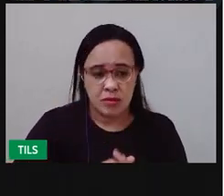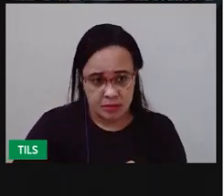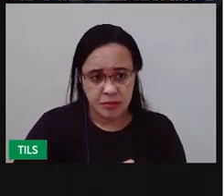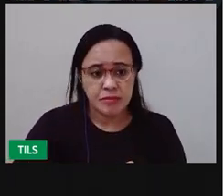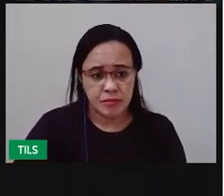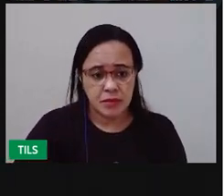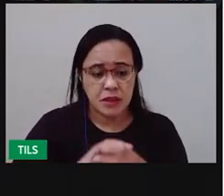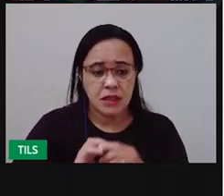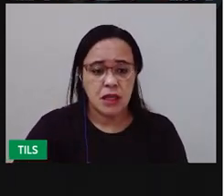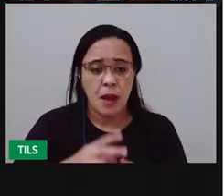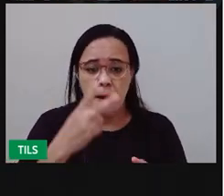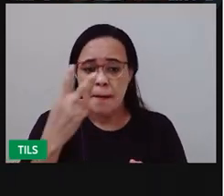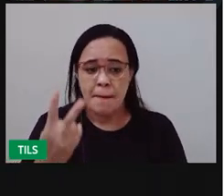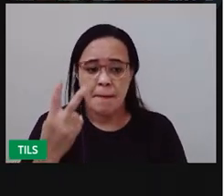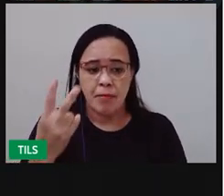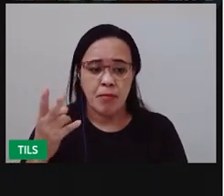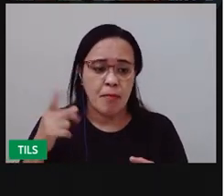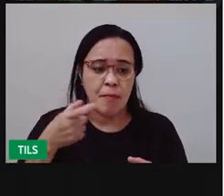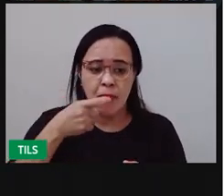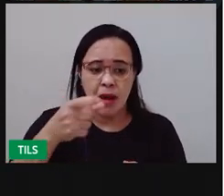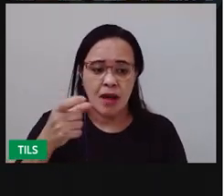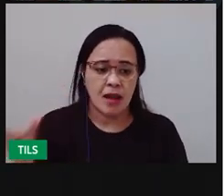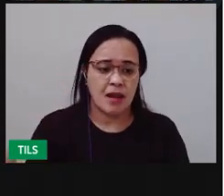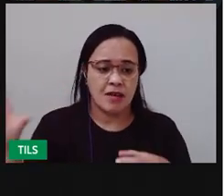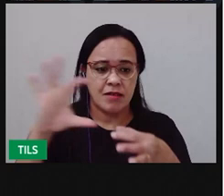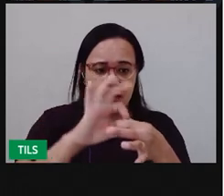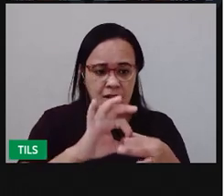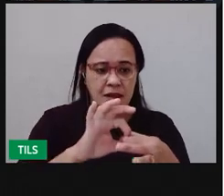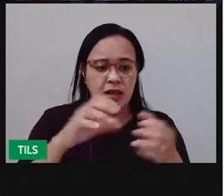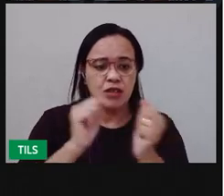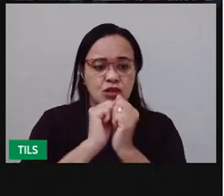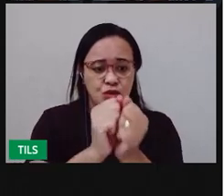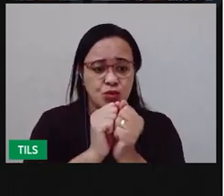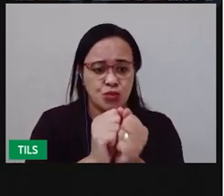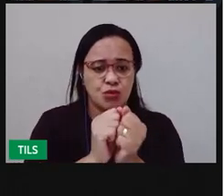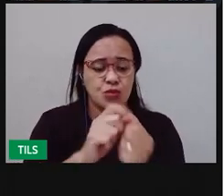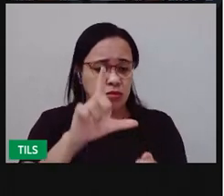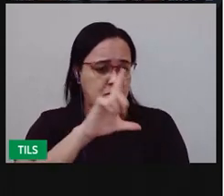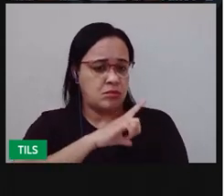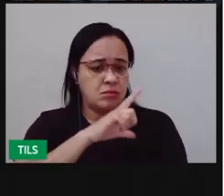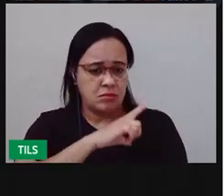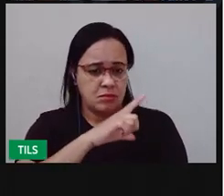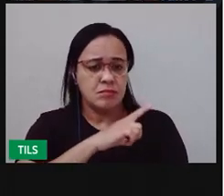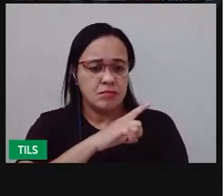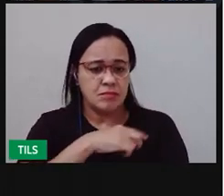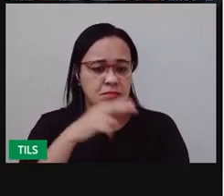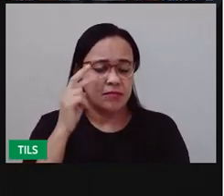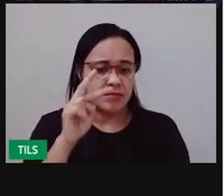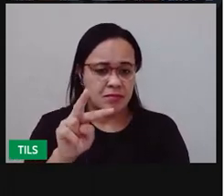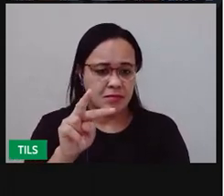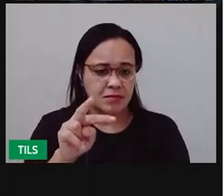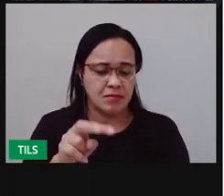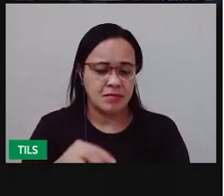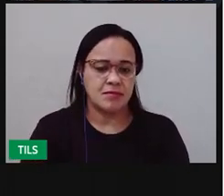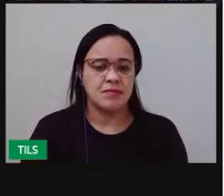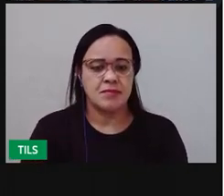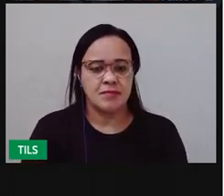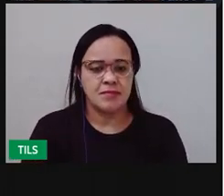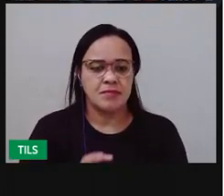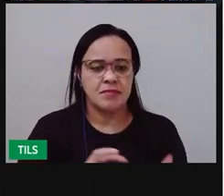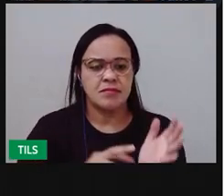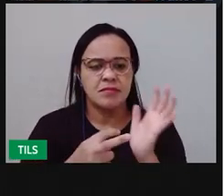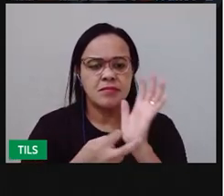união de duas palavras. Xilo e gravura, que